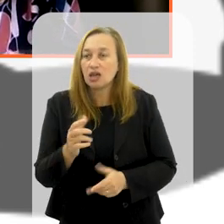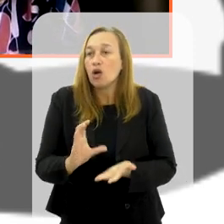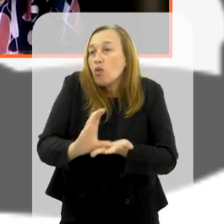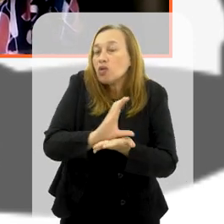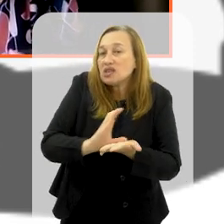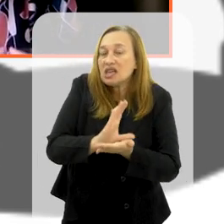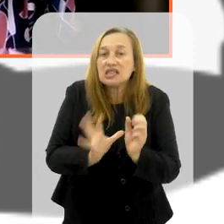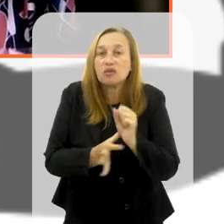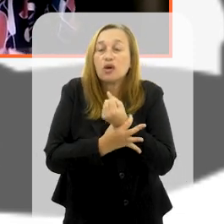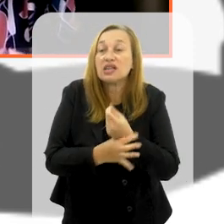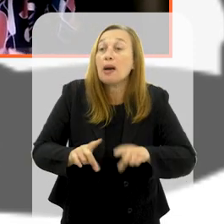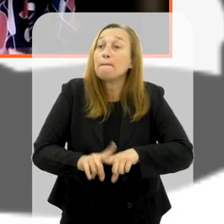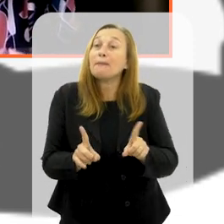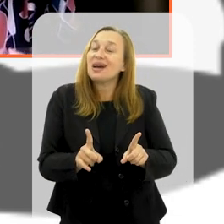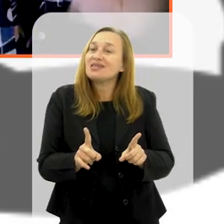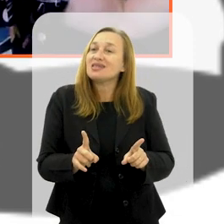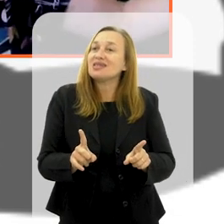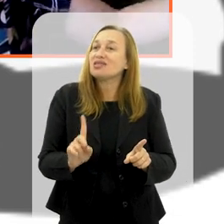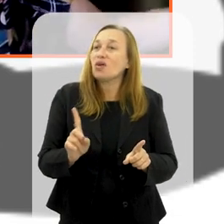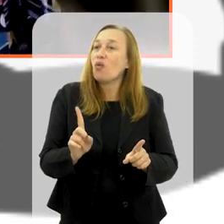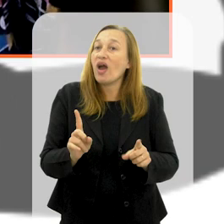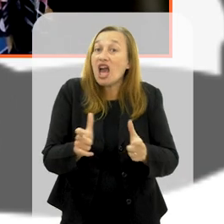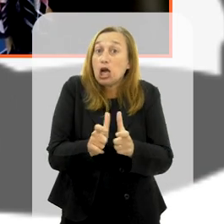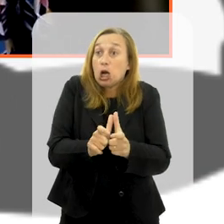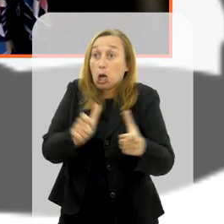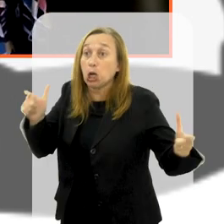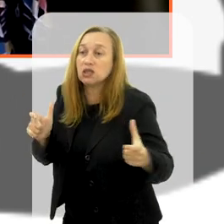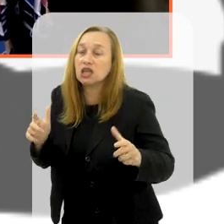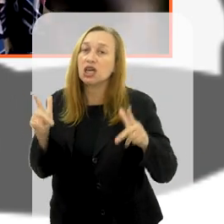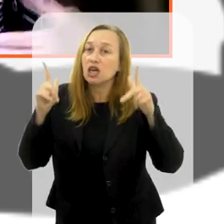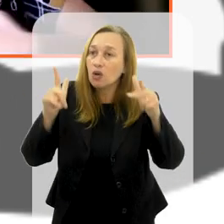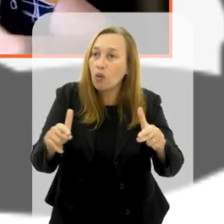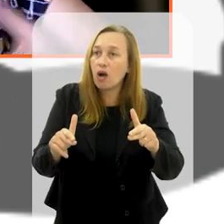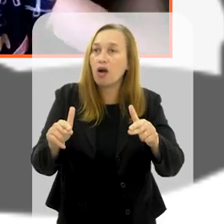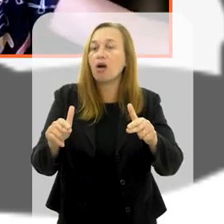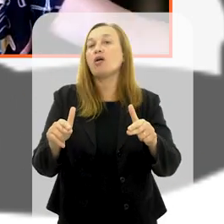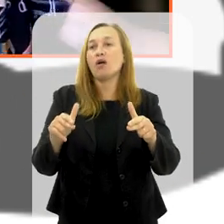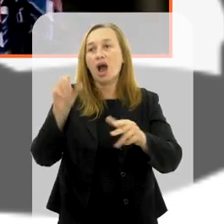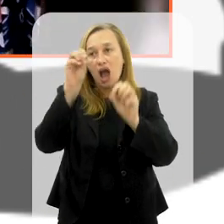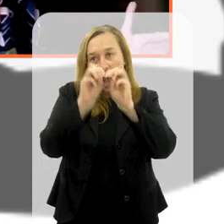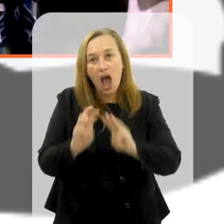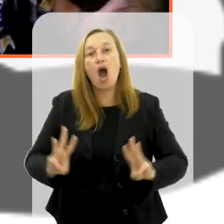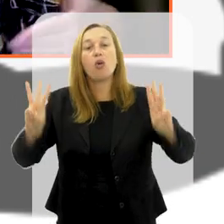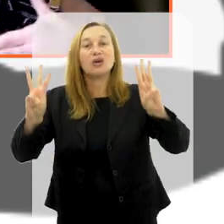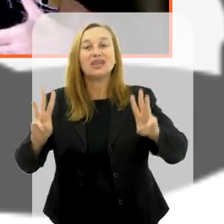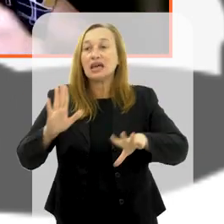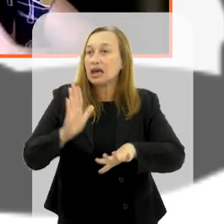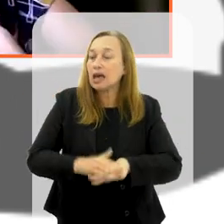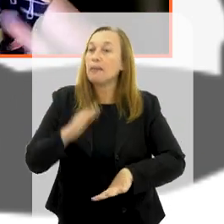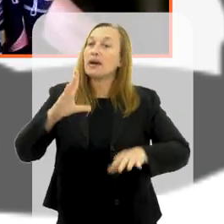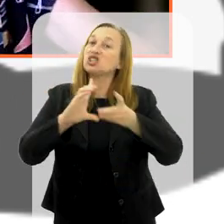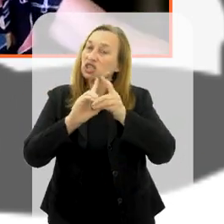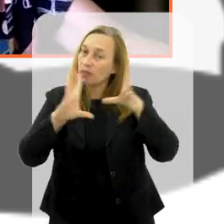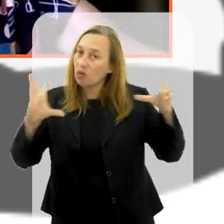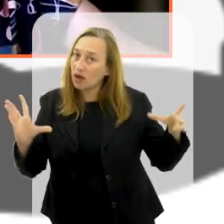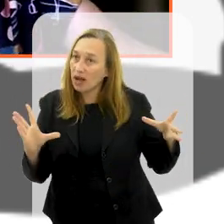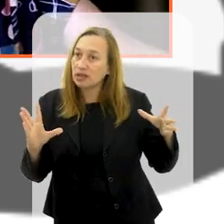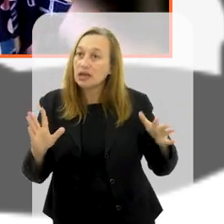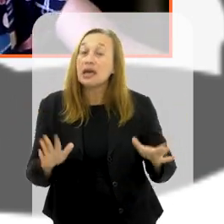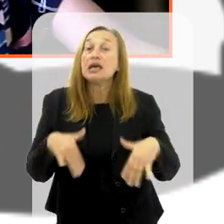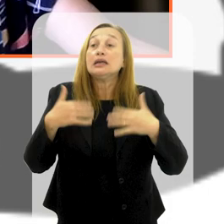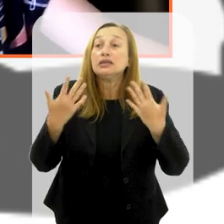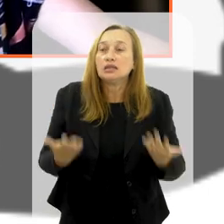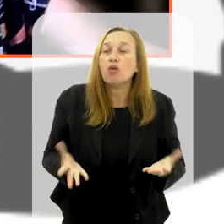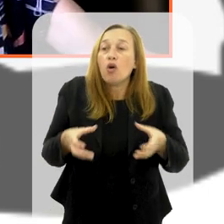como o Conselho de Segurança, mas ele não é, ao mesmo tempo, tão grande como a Assembleia Geral da ONU, que é mais democrática nesse sistema.